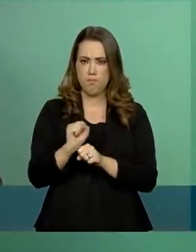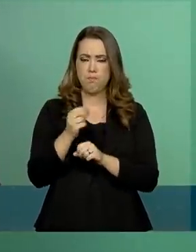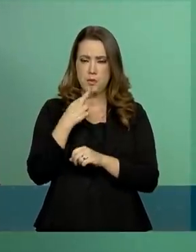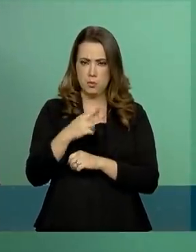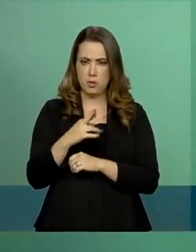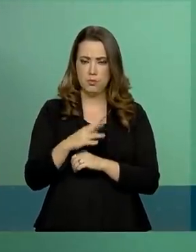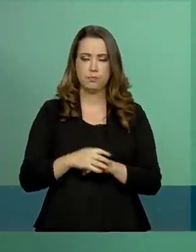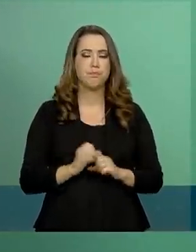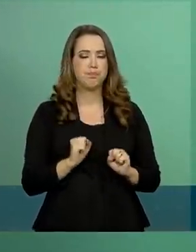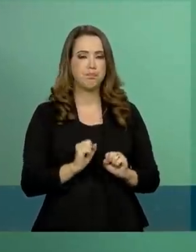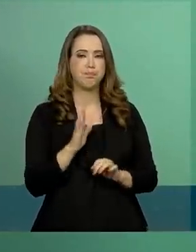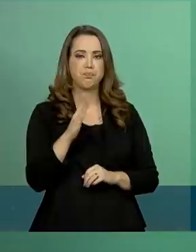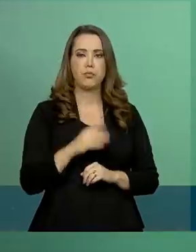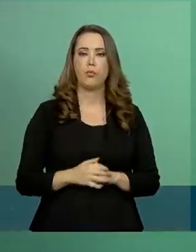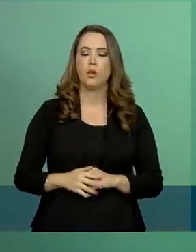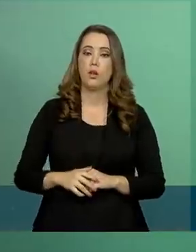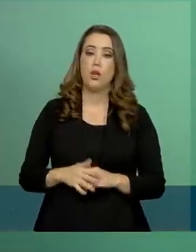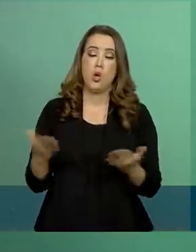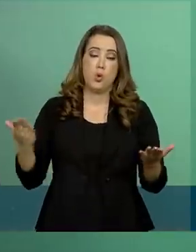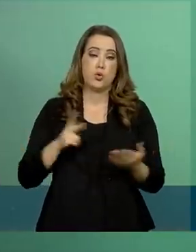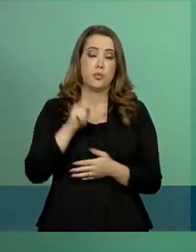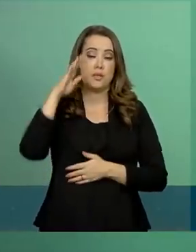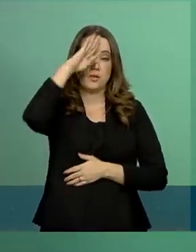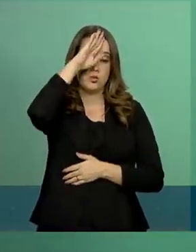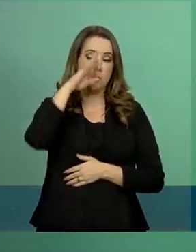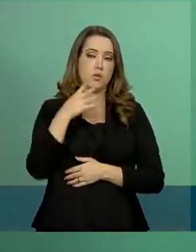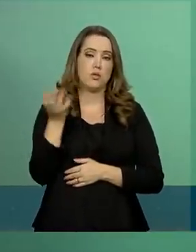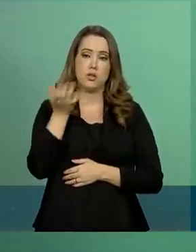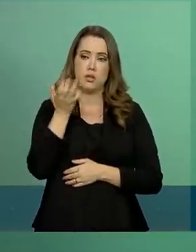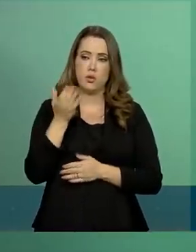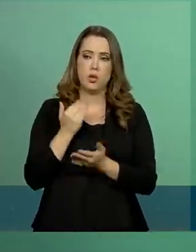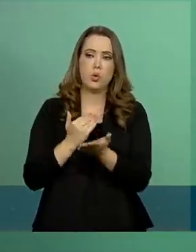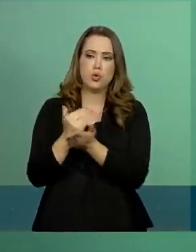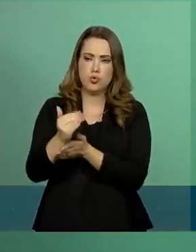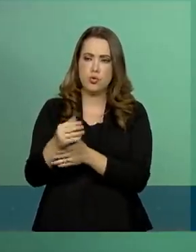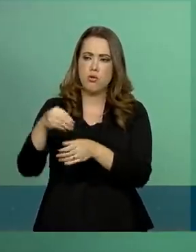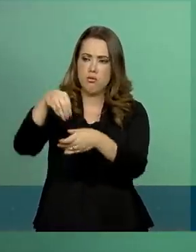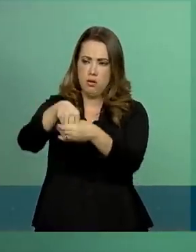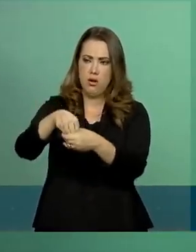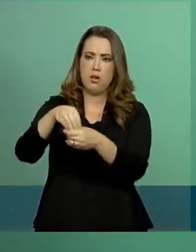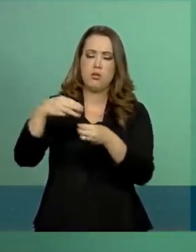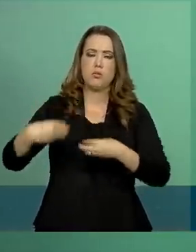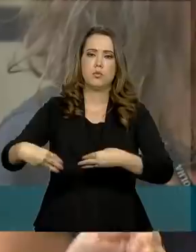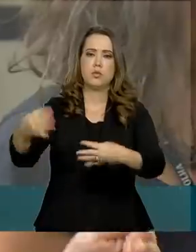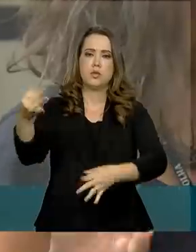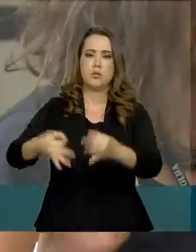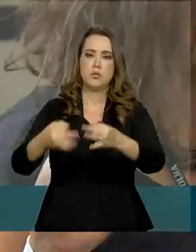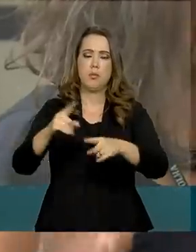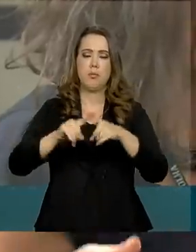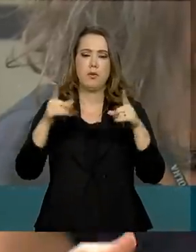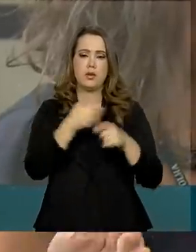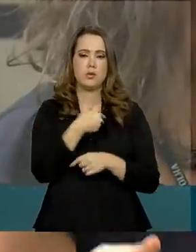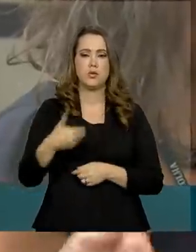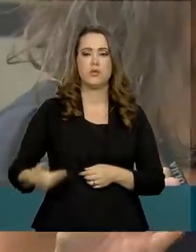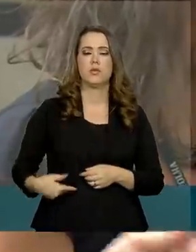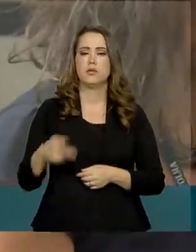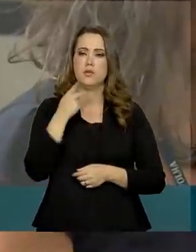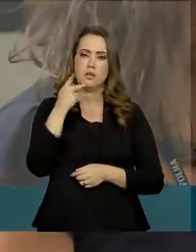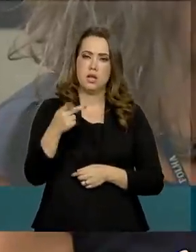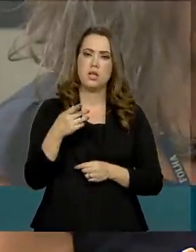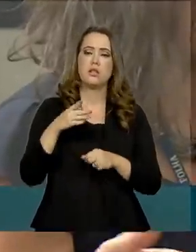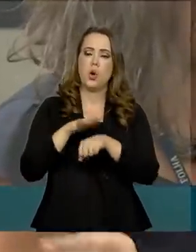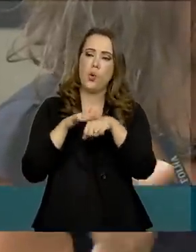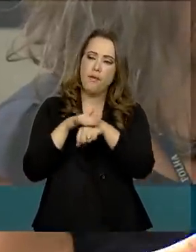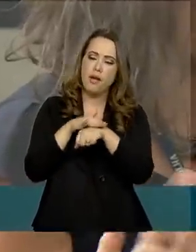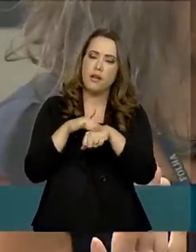posição do senhor presidente da República, neste momento, é de manutenção do COAF junto ao Ministério da Justiça. Mas o governo confirma que existem essas